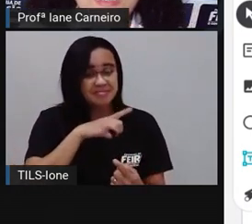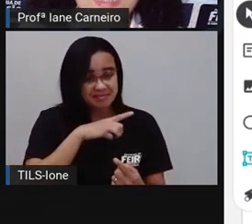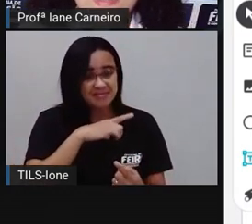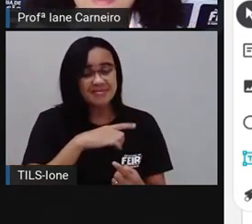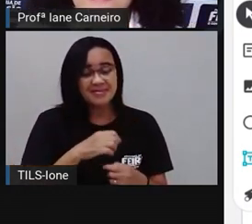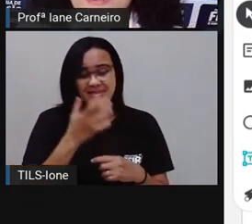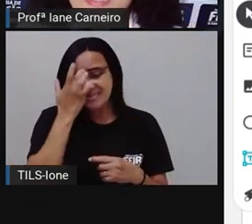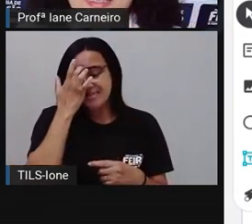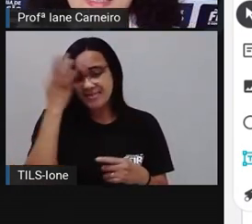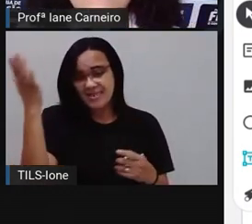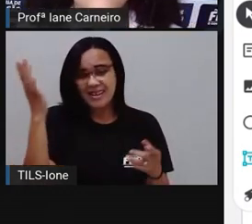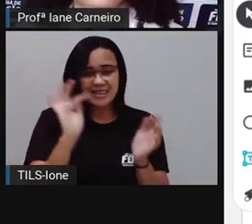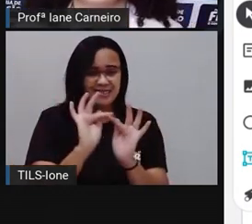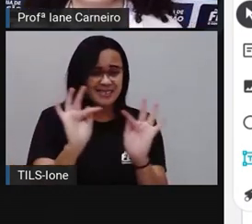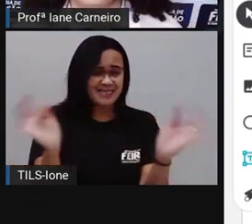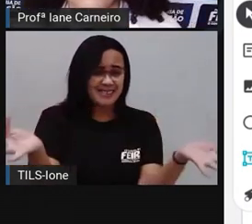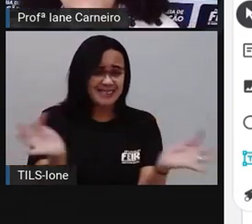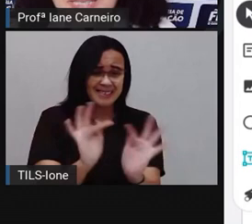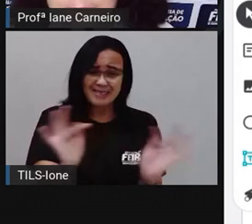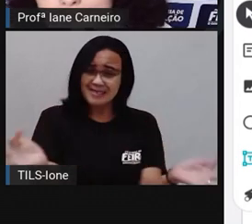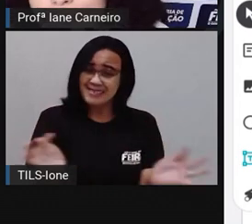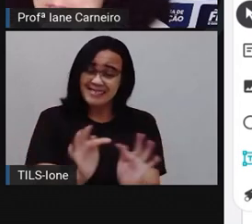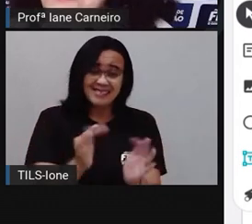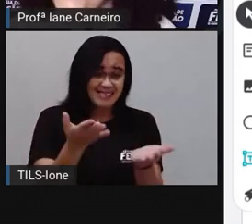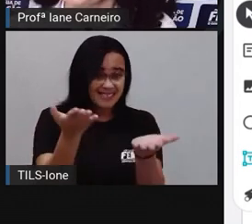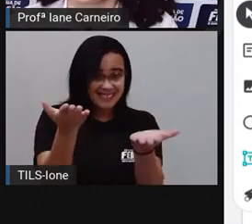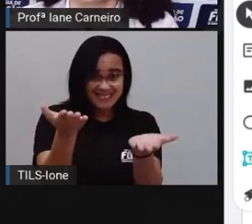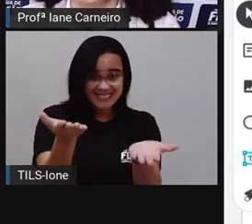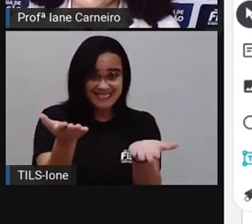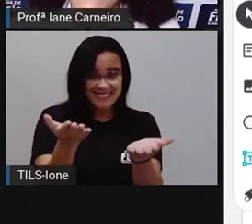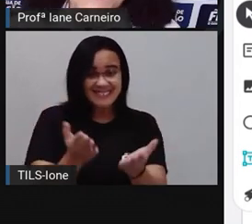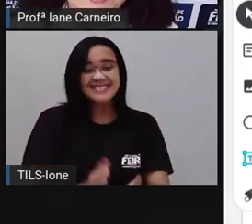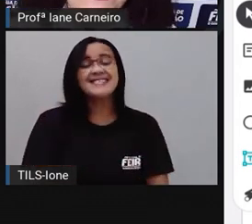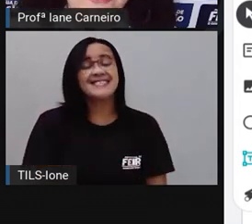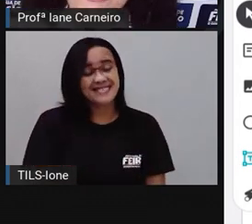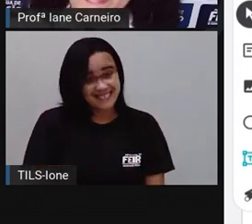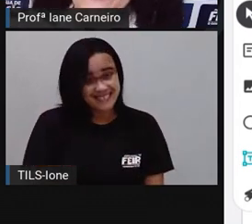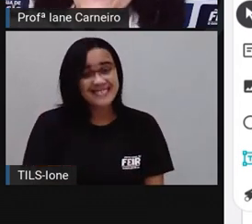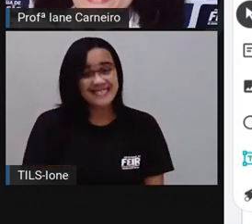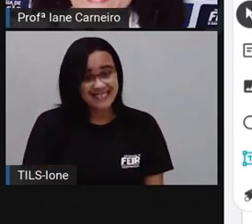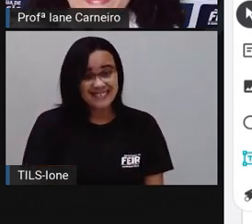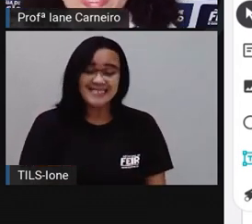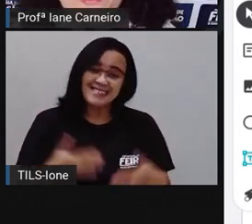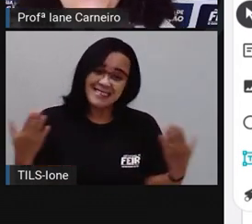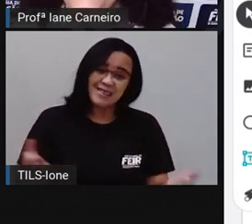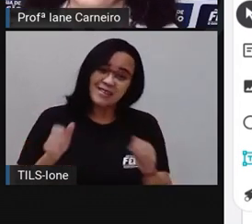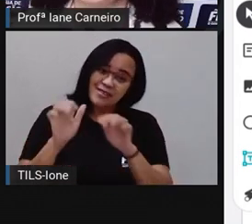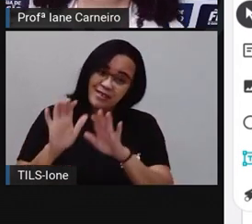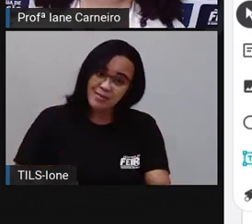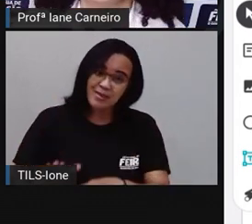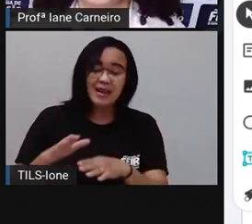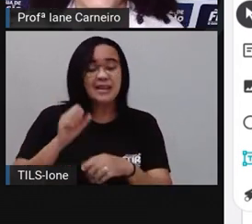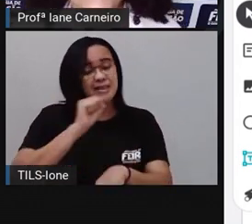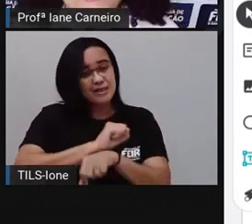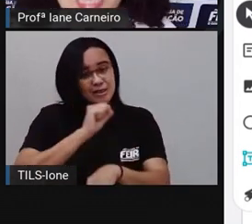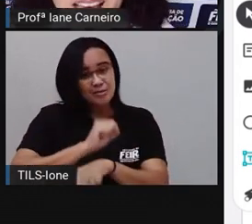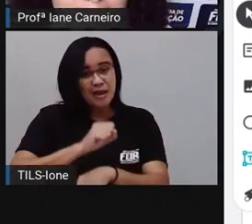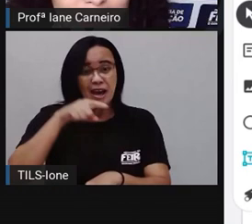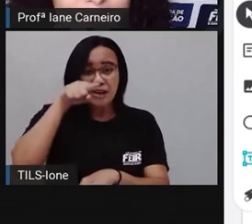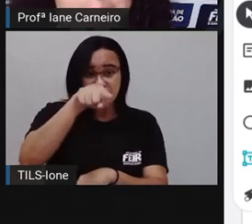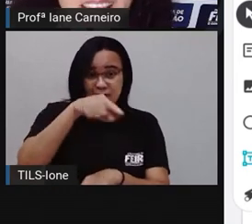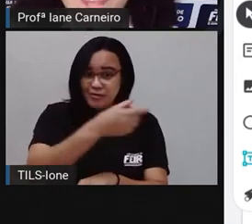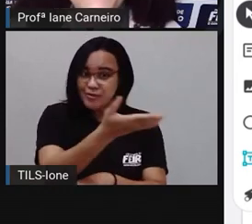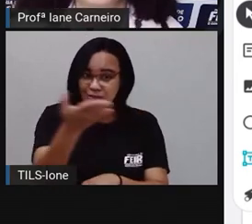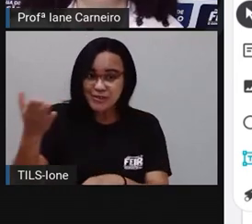Simples assim, Proiane. Simples assim. E é isso. A gente vai ficando por aqui. Eu espero que vocês tenham curtido essa